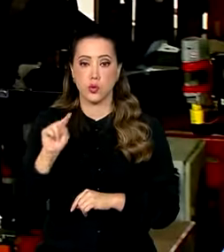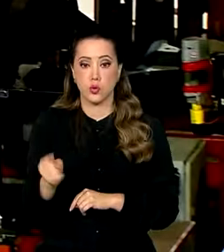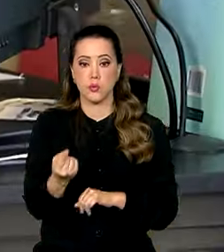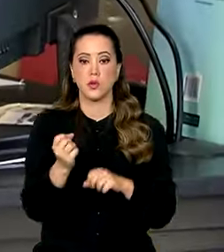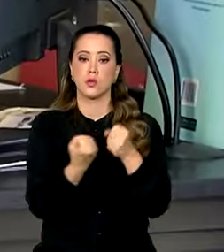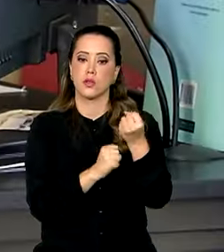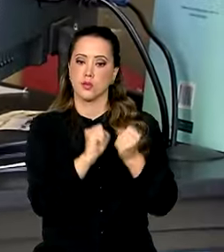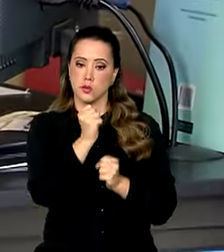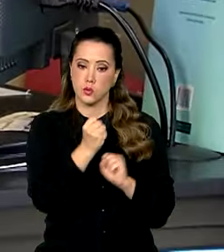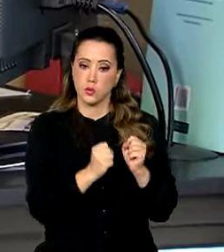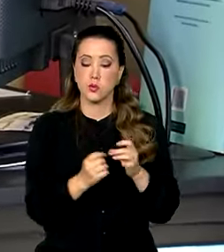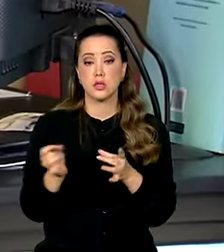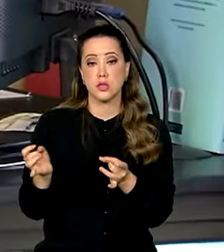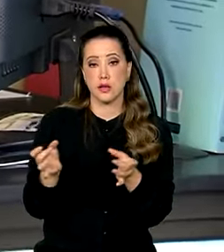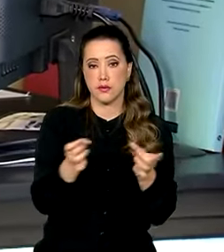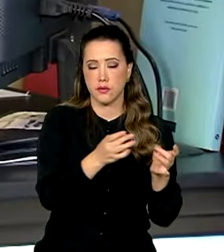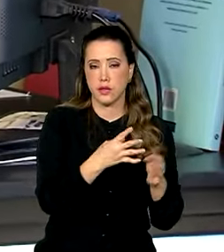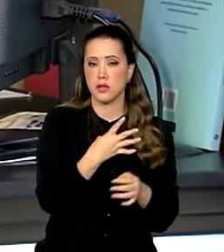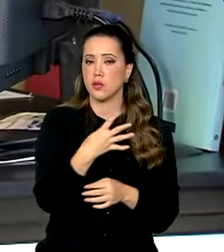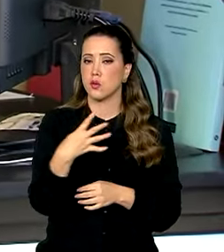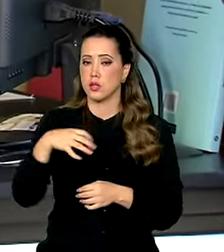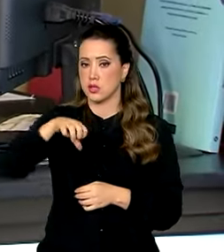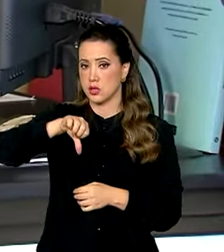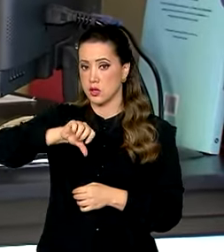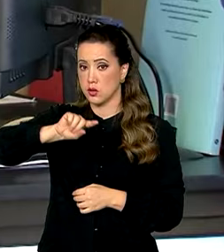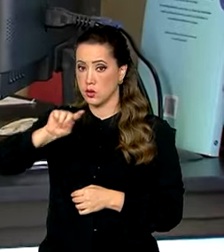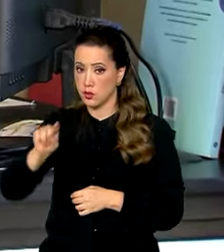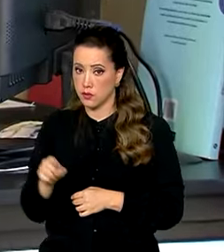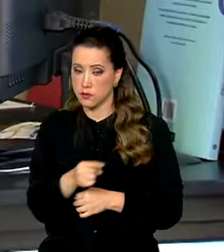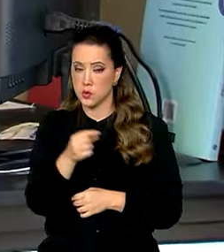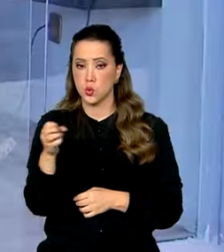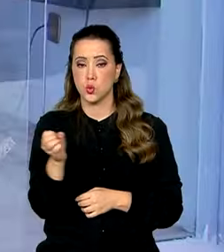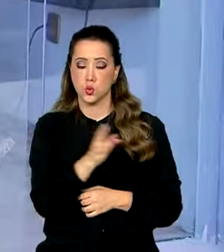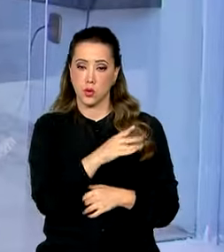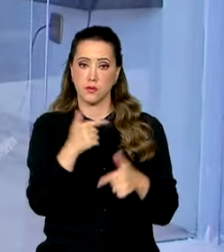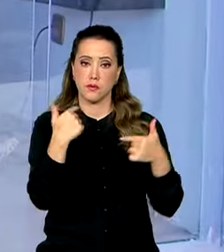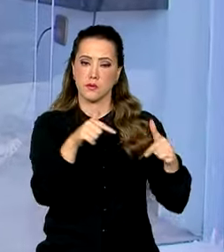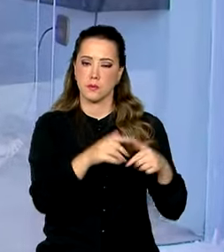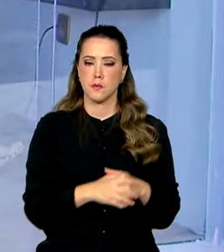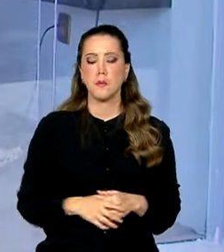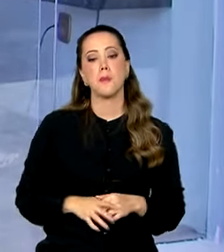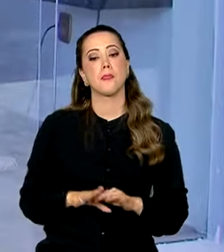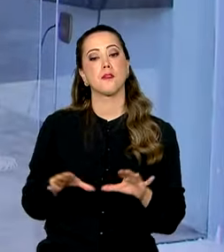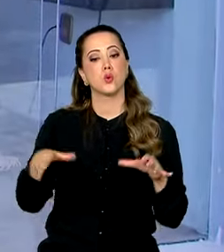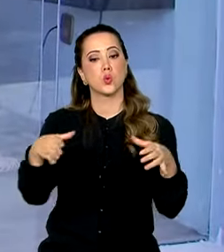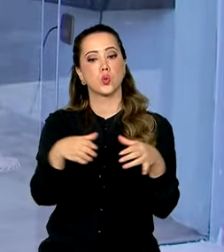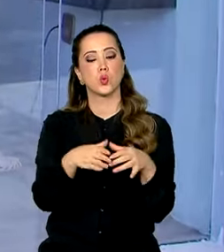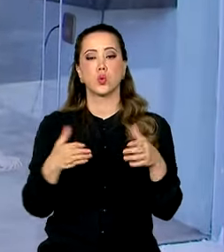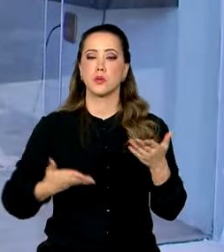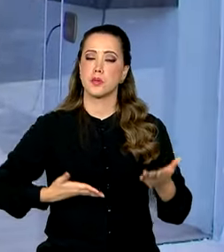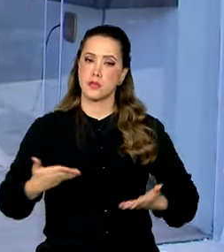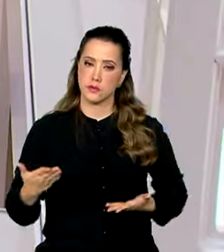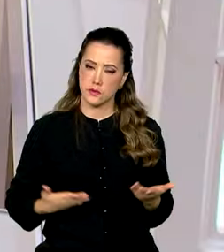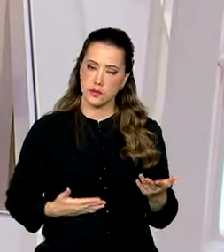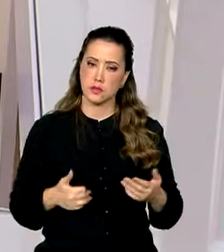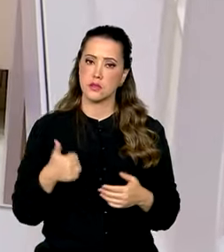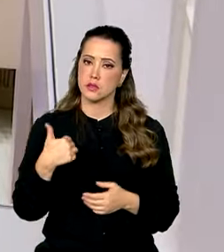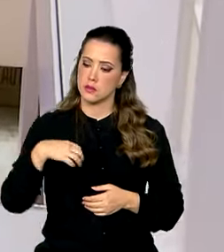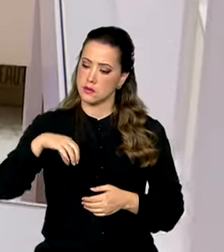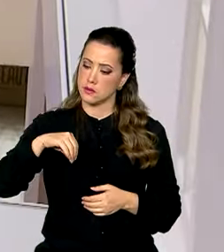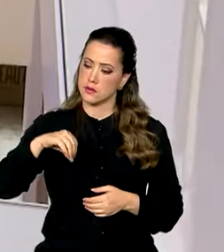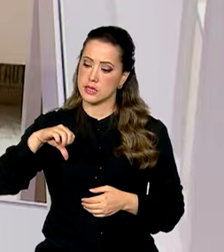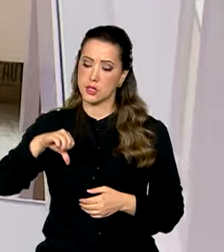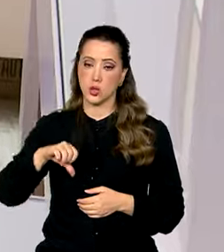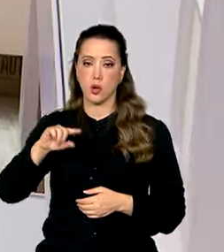indústria, no comércio 49 mil novos postos e no setor de serviços 109